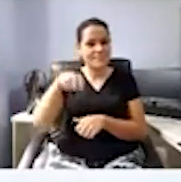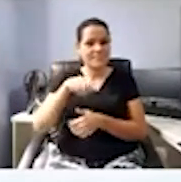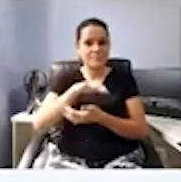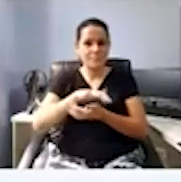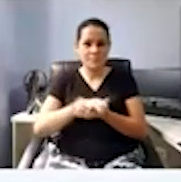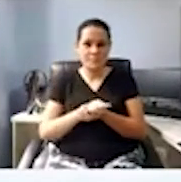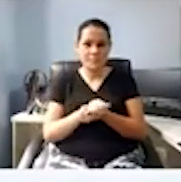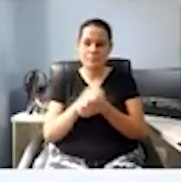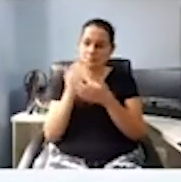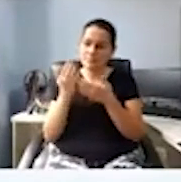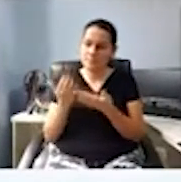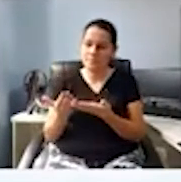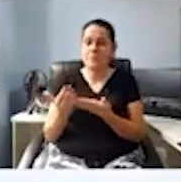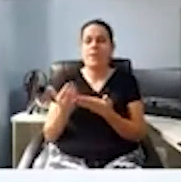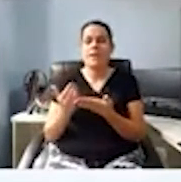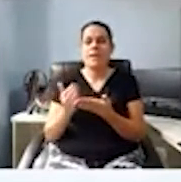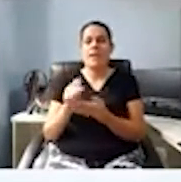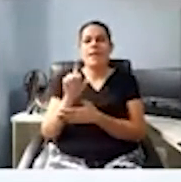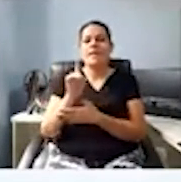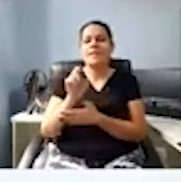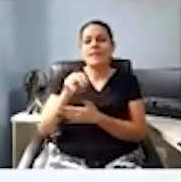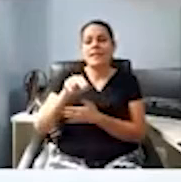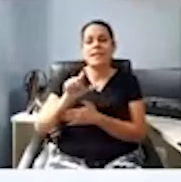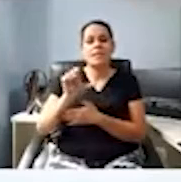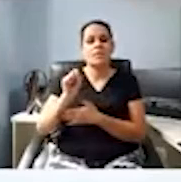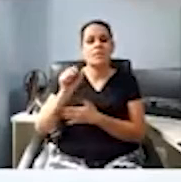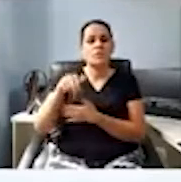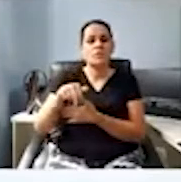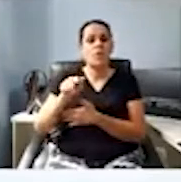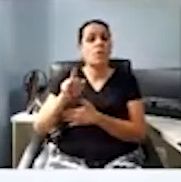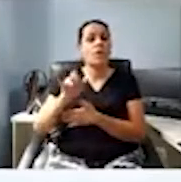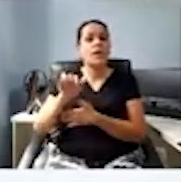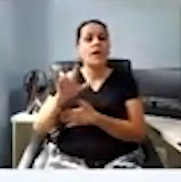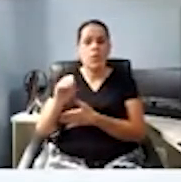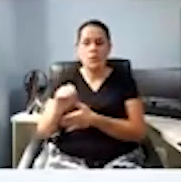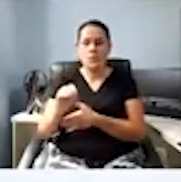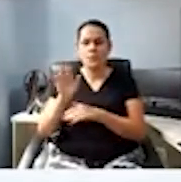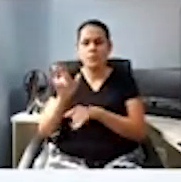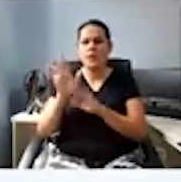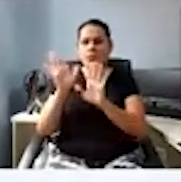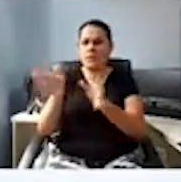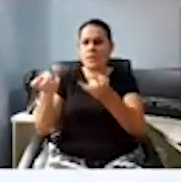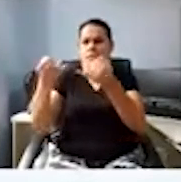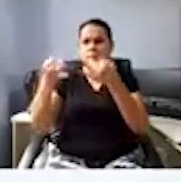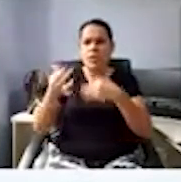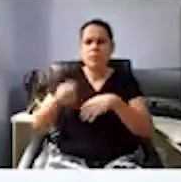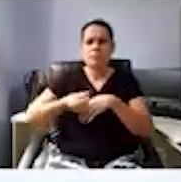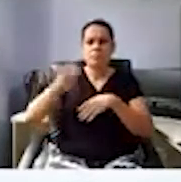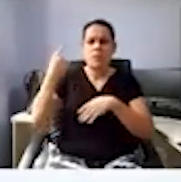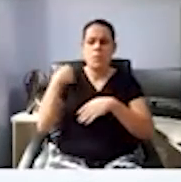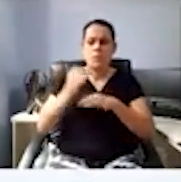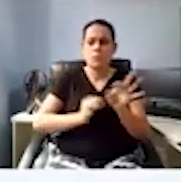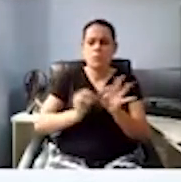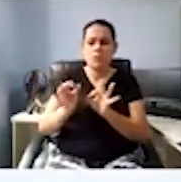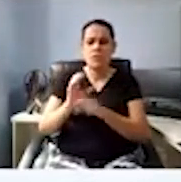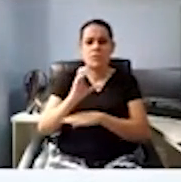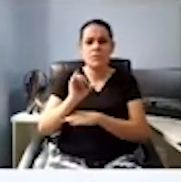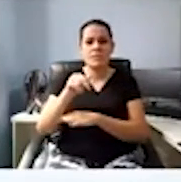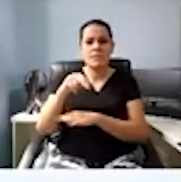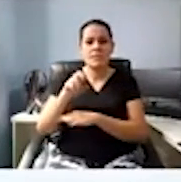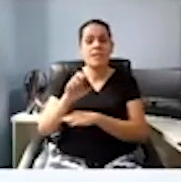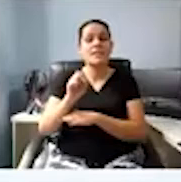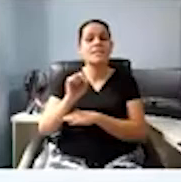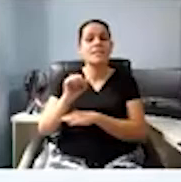Vereador Benilson Grilo, você comentou anteriormente comigo sobre um projeto do sino para as empresas,